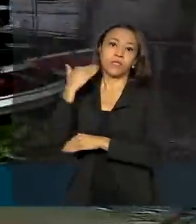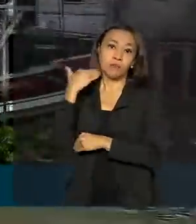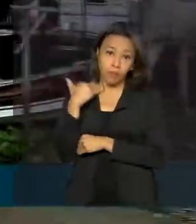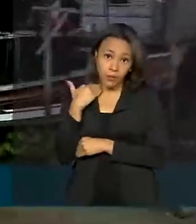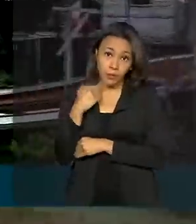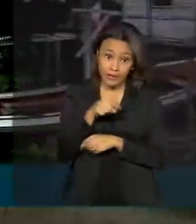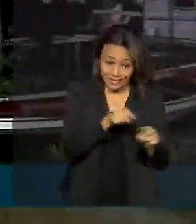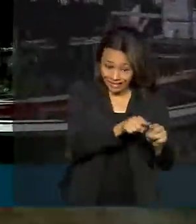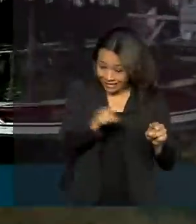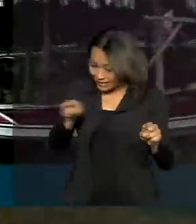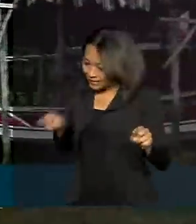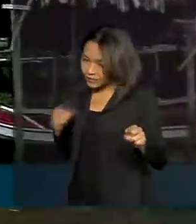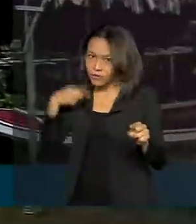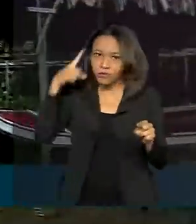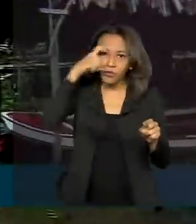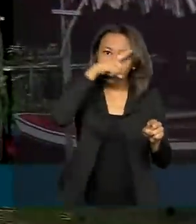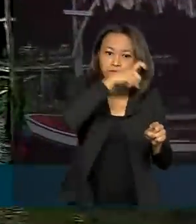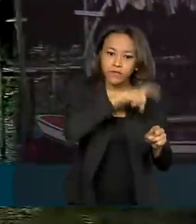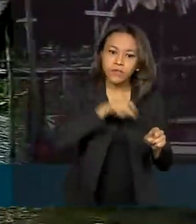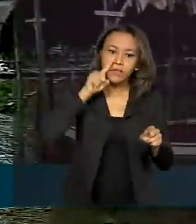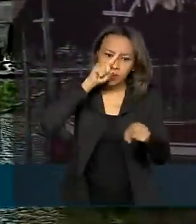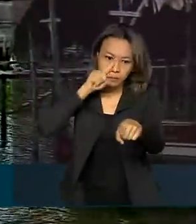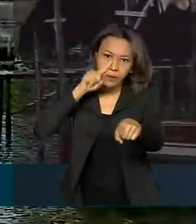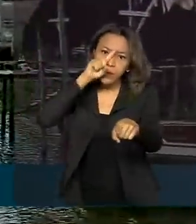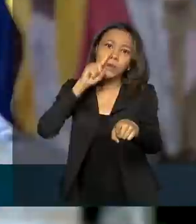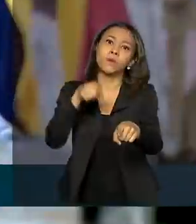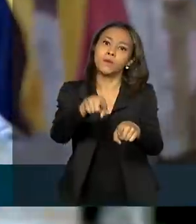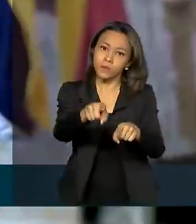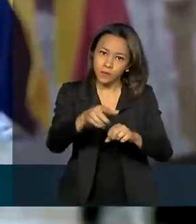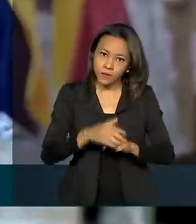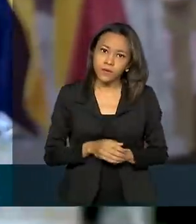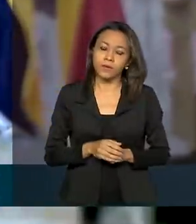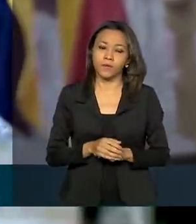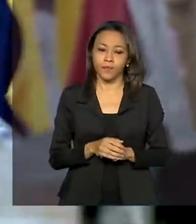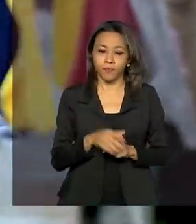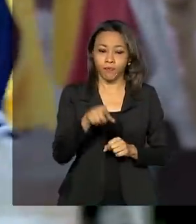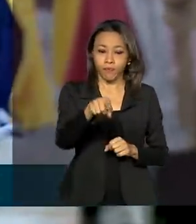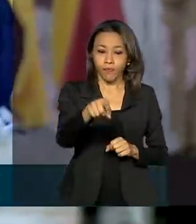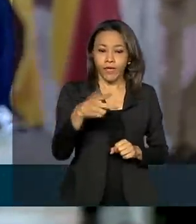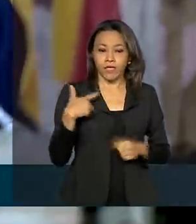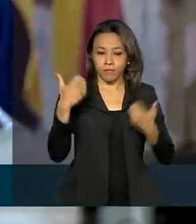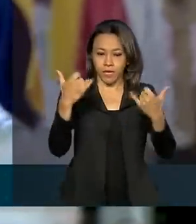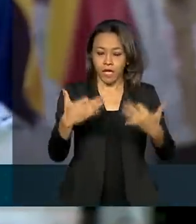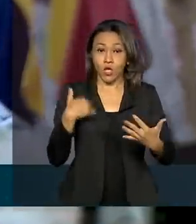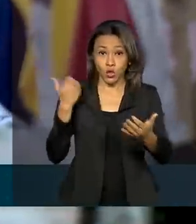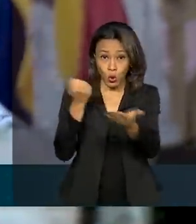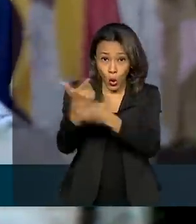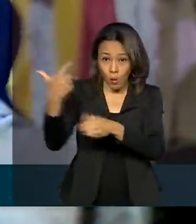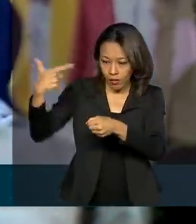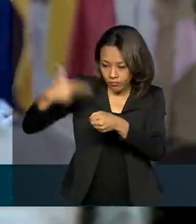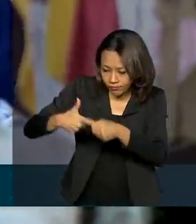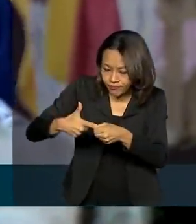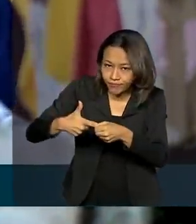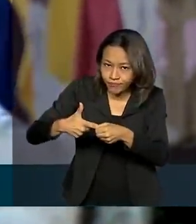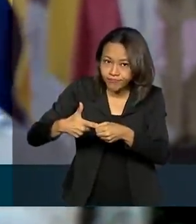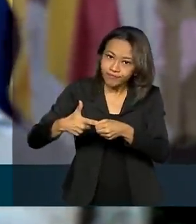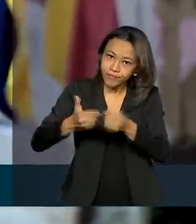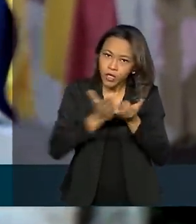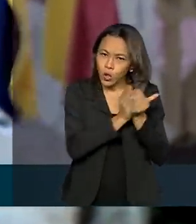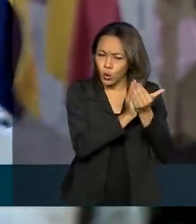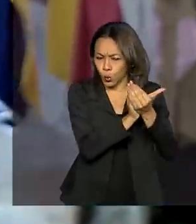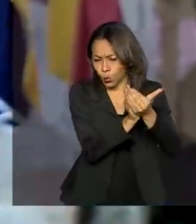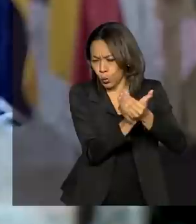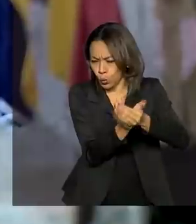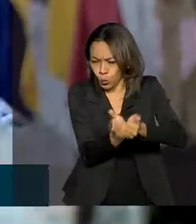Um trajeto difícil e até perigoso às vezes. Aí a gente compra o combustível e baixa no rio